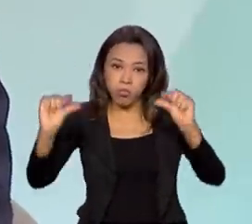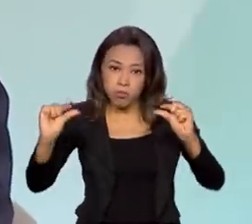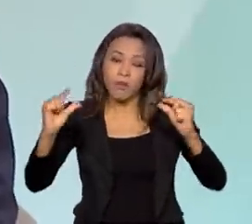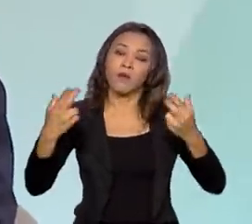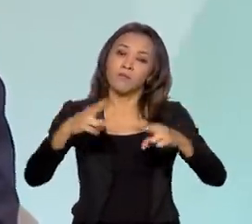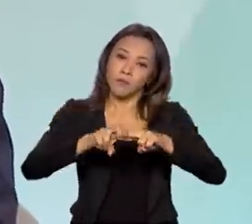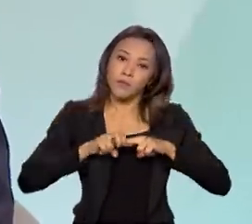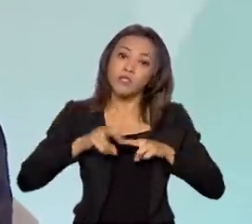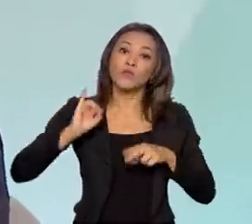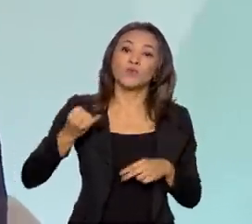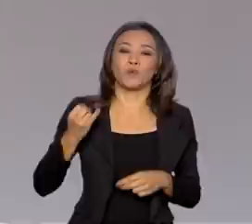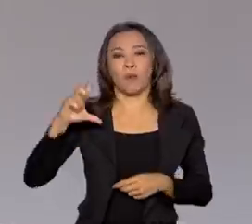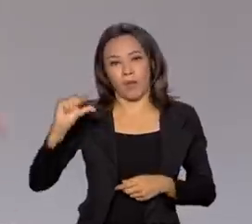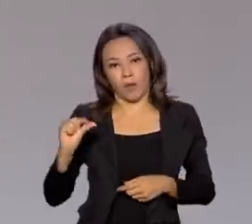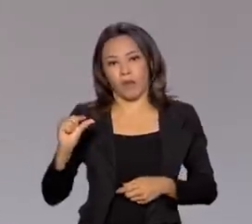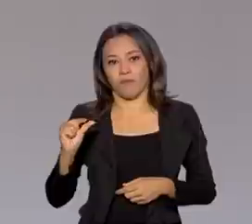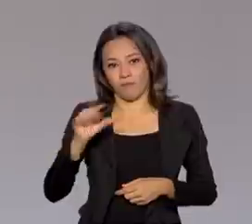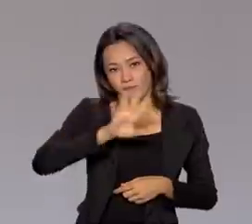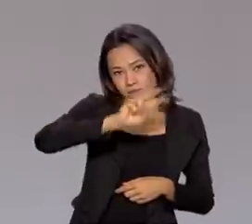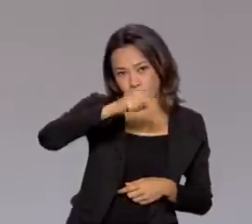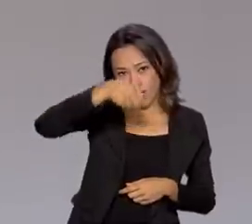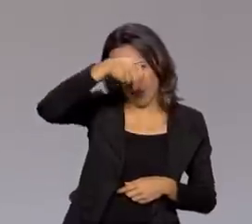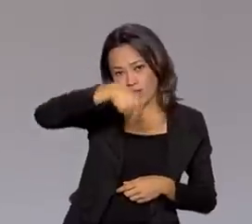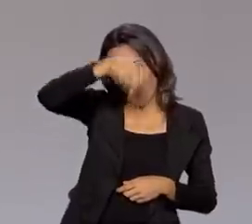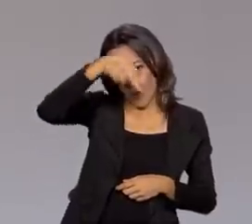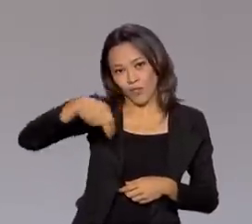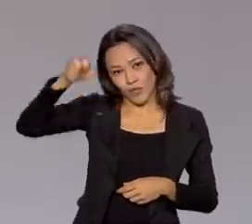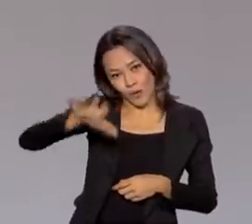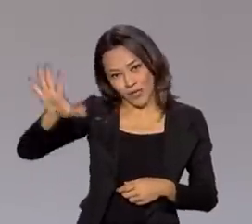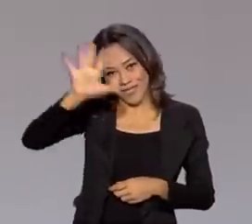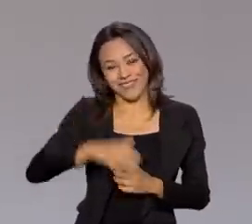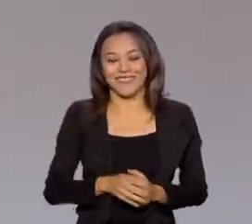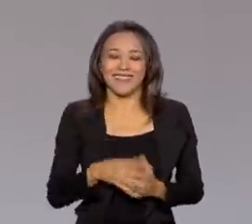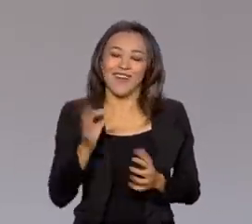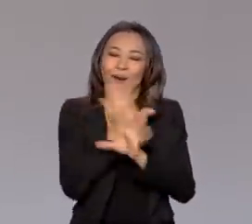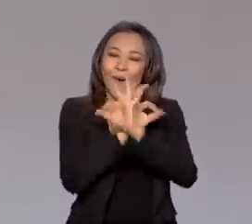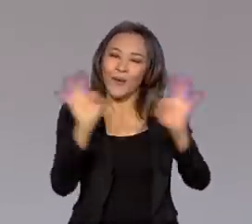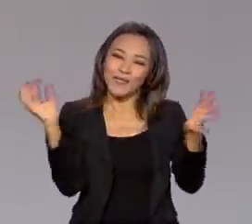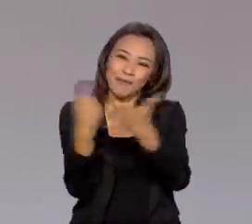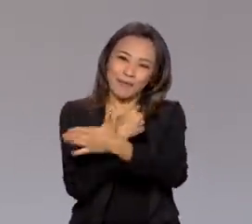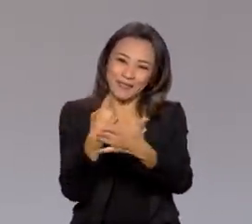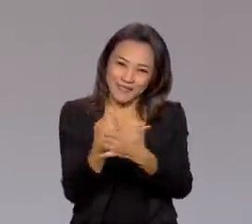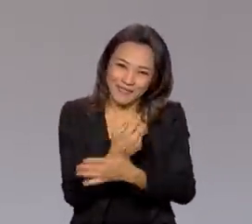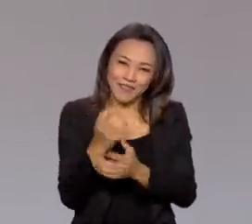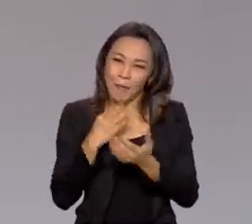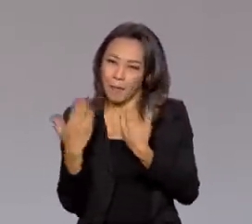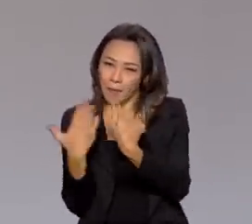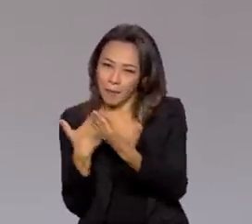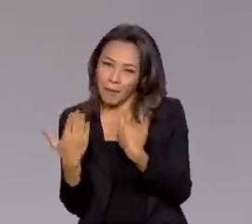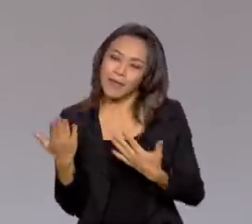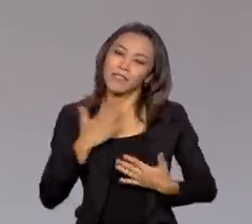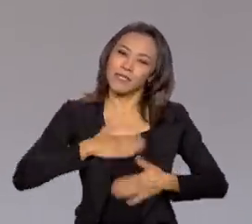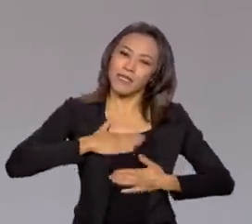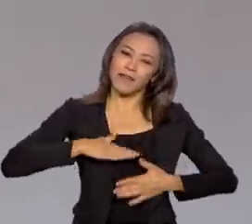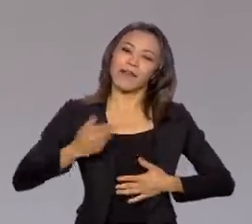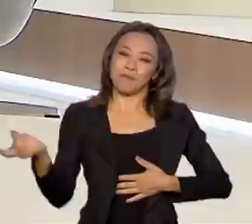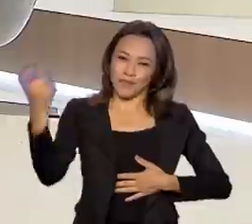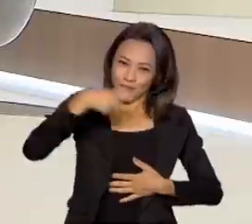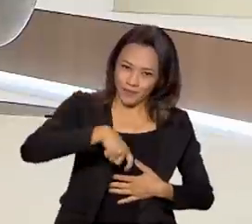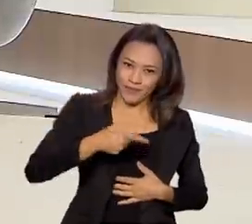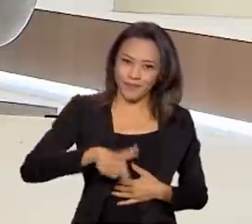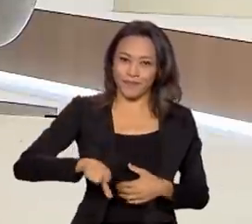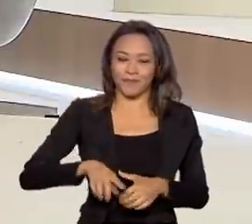regiões um pouco maior. Secretário, a conversa está ótima, muito esclarecedora. Vamos para um rápido intervalo e voltamos em instantes.